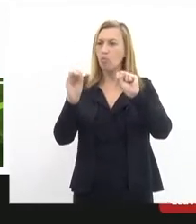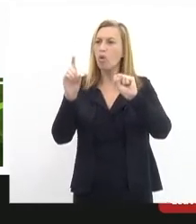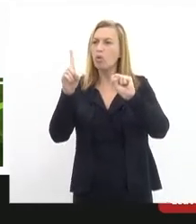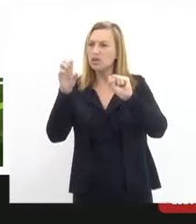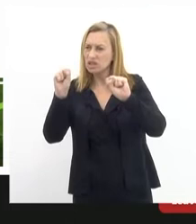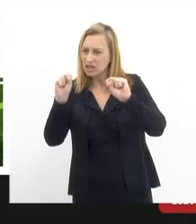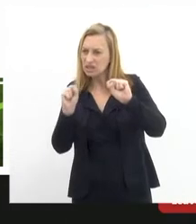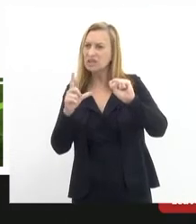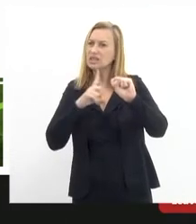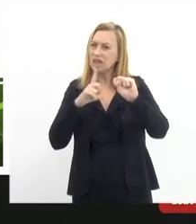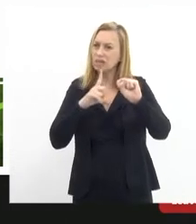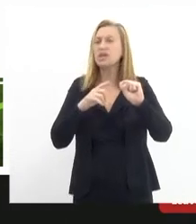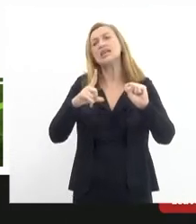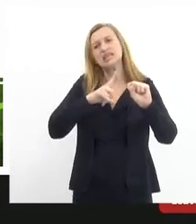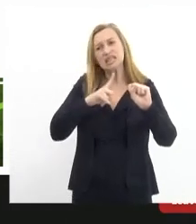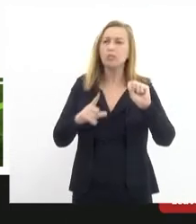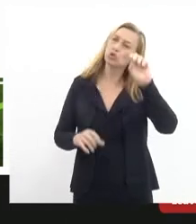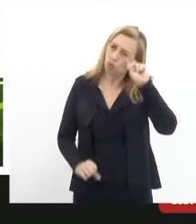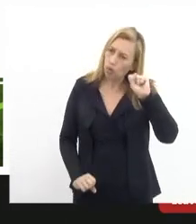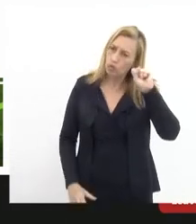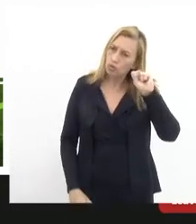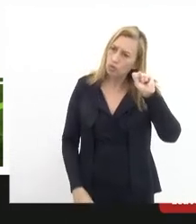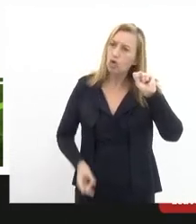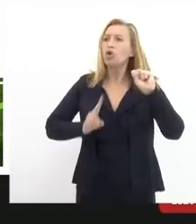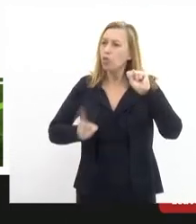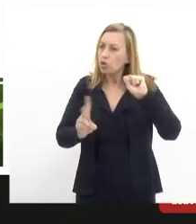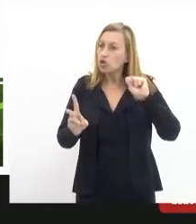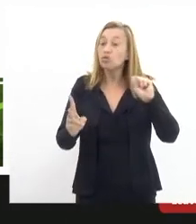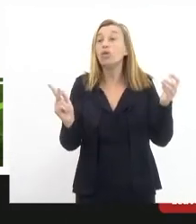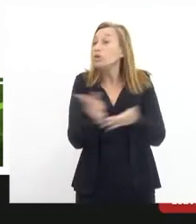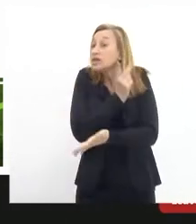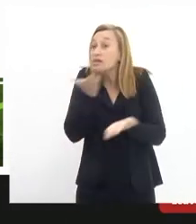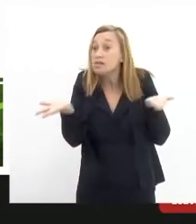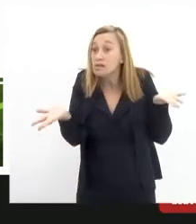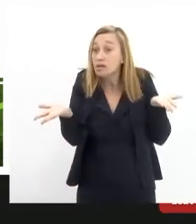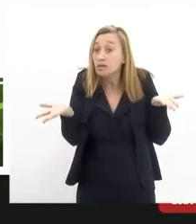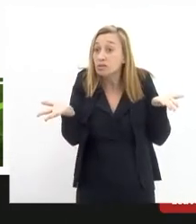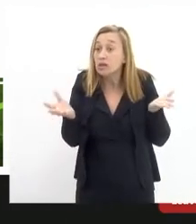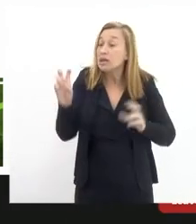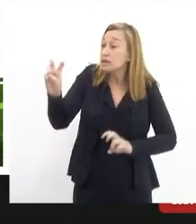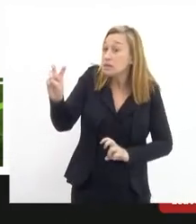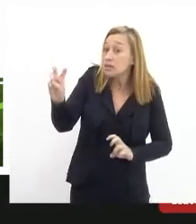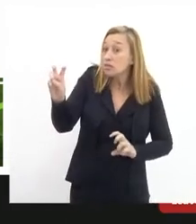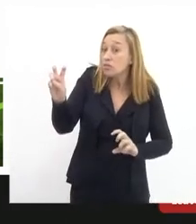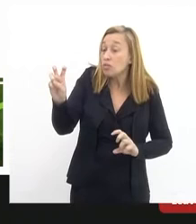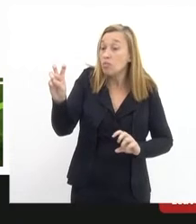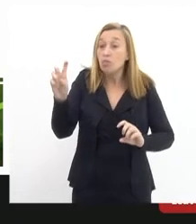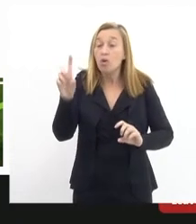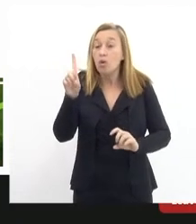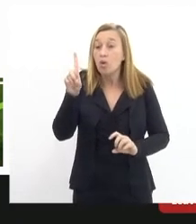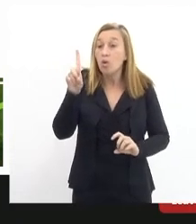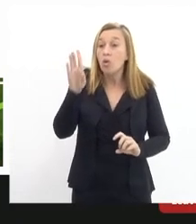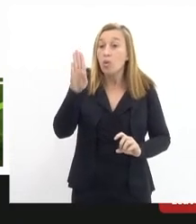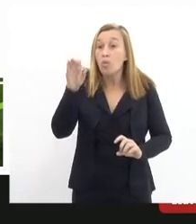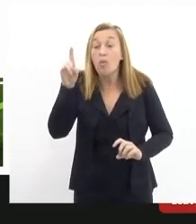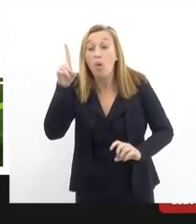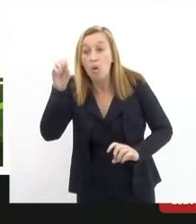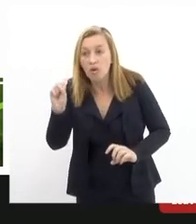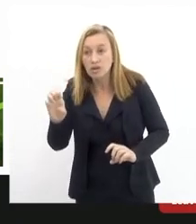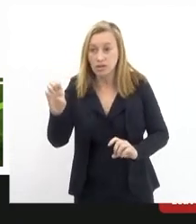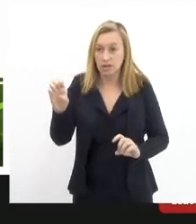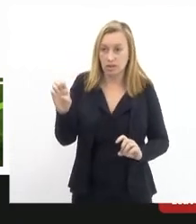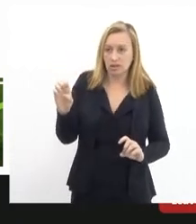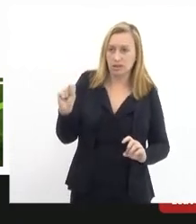temos. Se nós temos oito bondes, continua acontecendo isso. existem cinco bondes circulando, sendo que três na